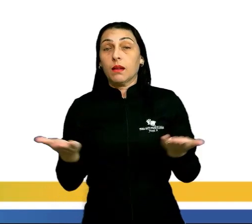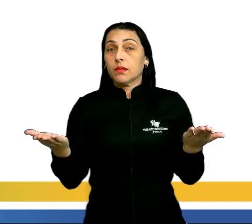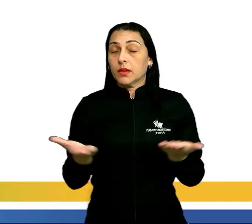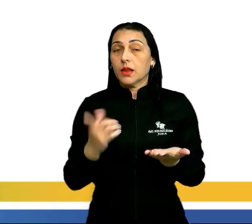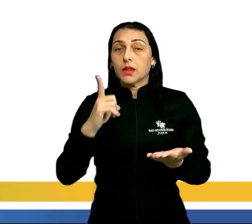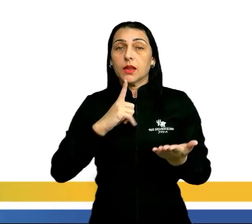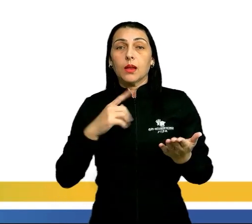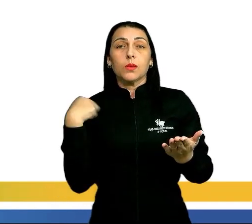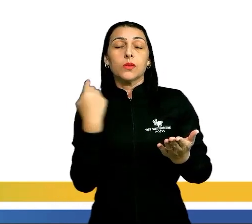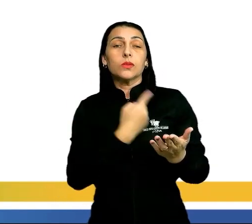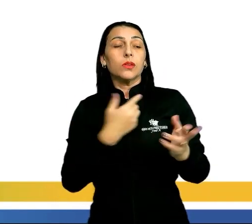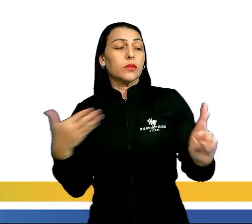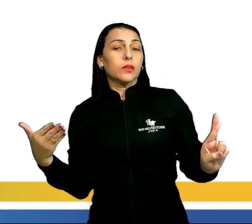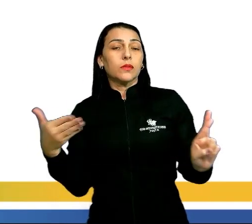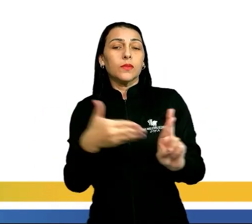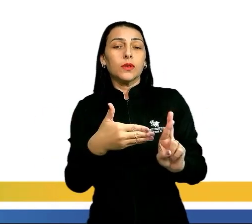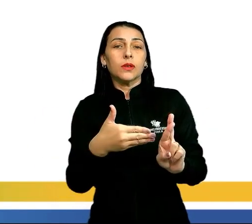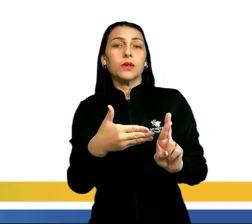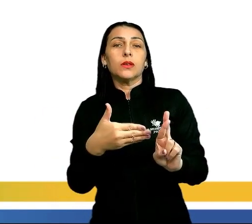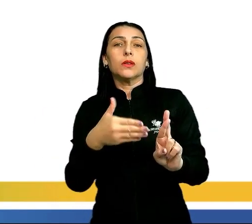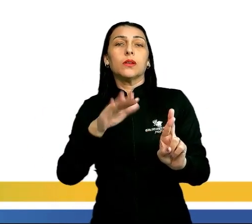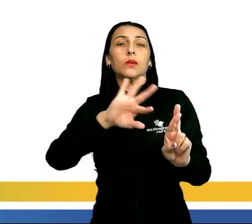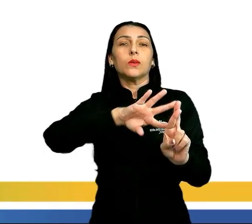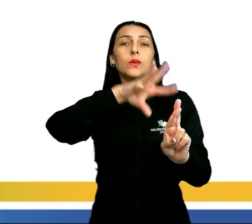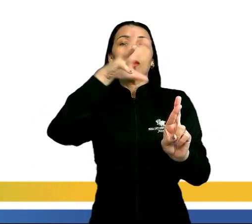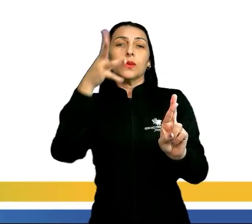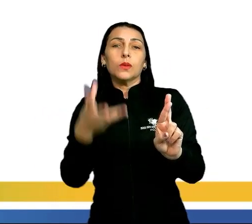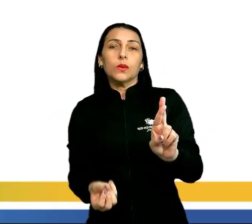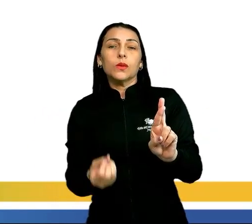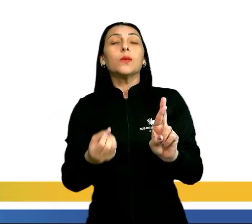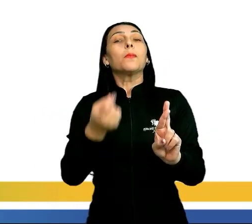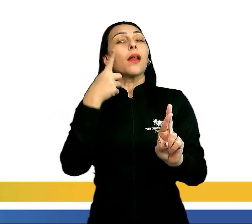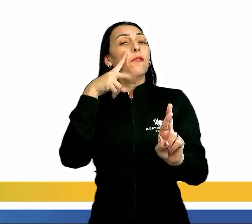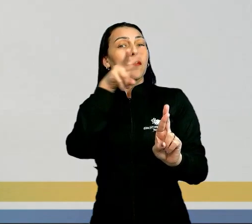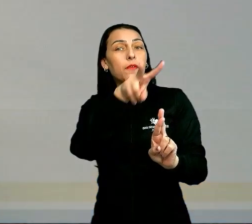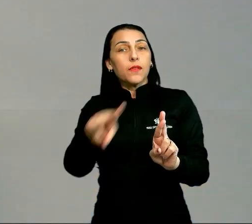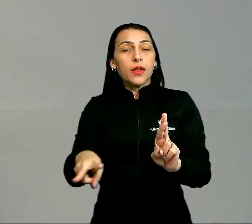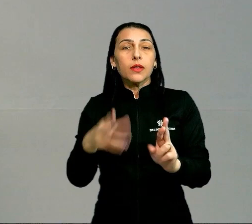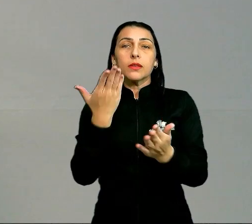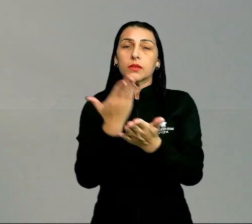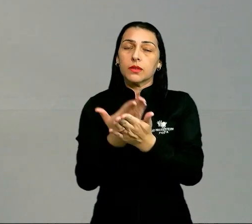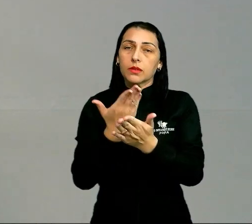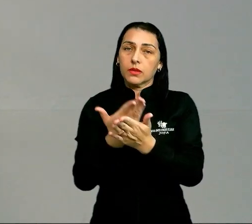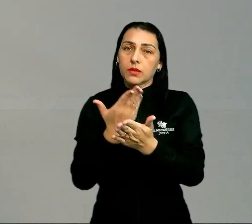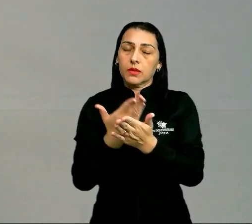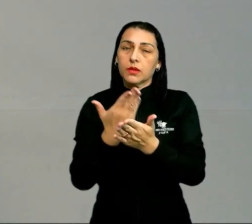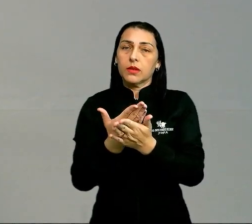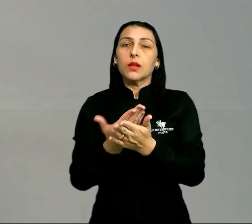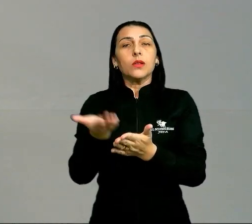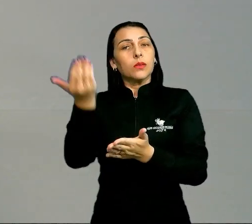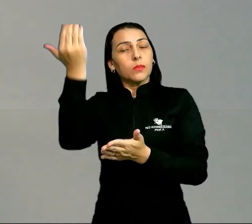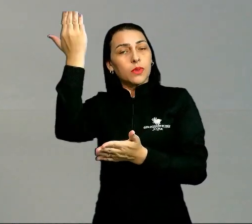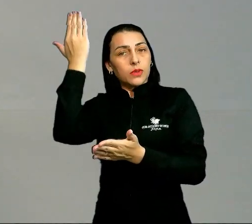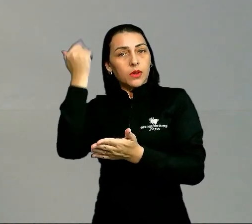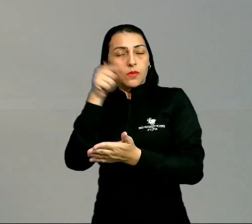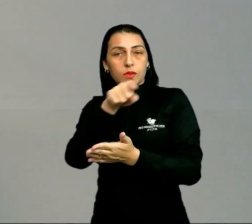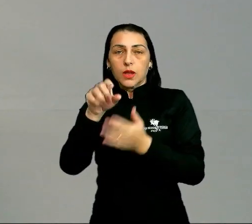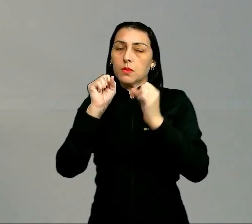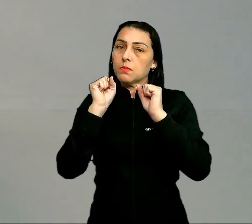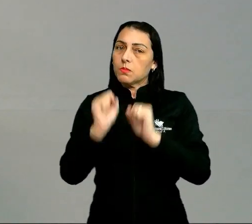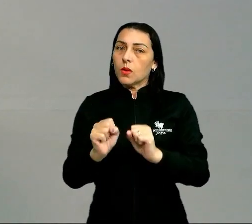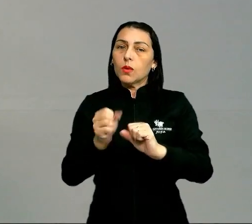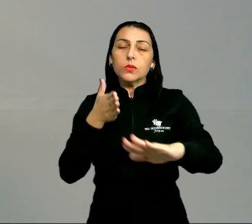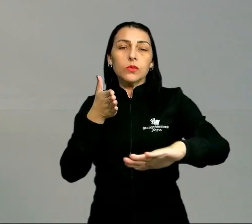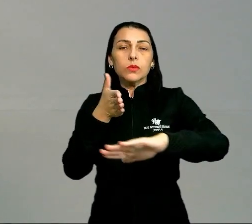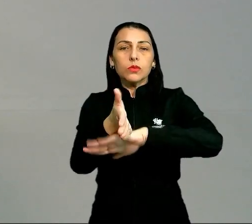aqui nós temos as nossas referências bibliográficas, para rever essa aula e as aulas anteriores, vocês podem